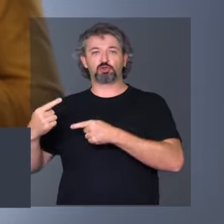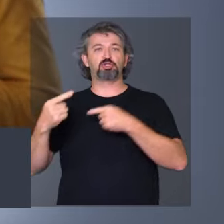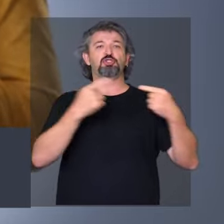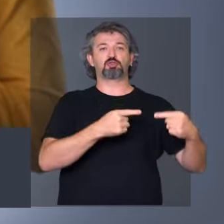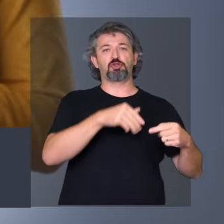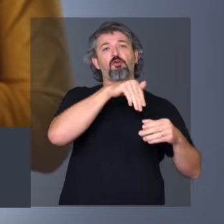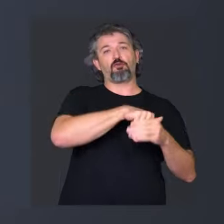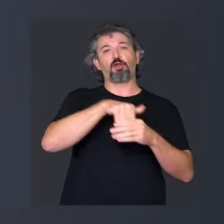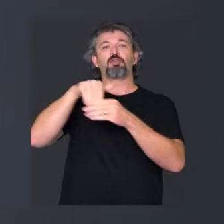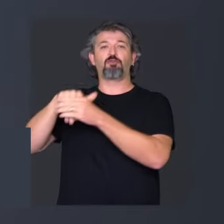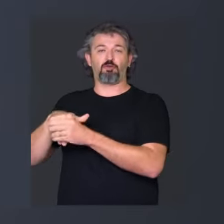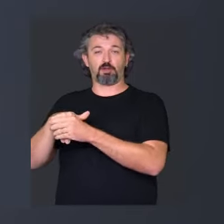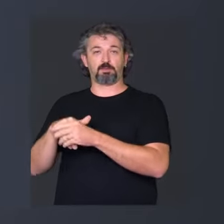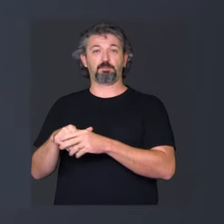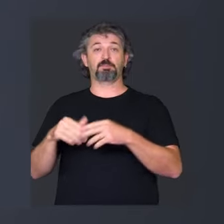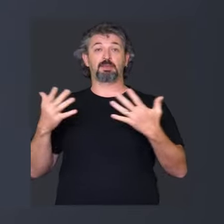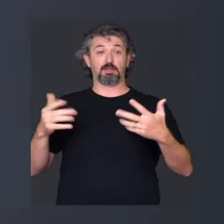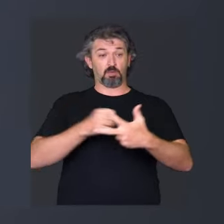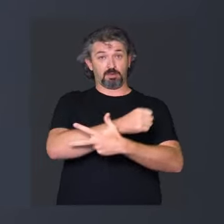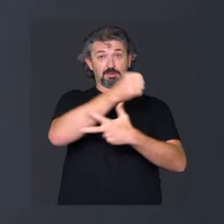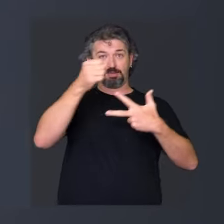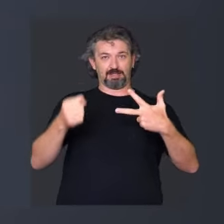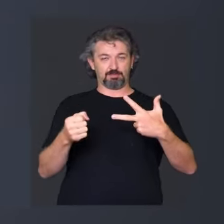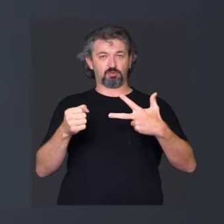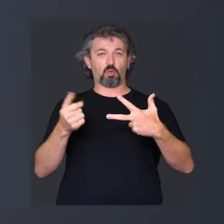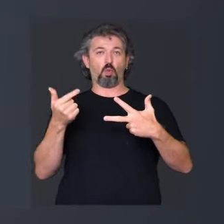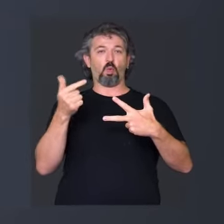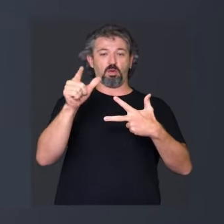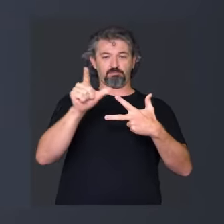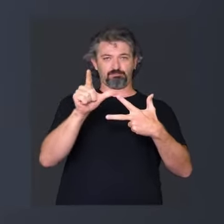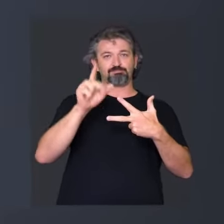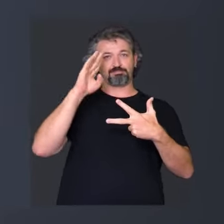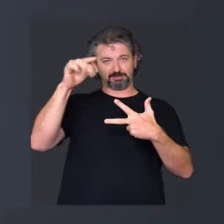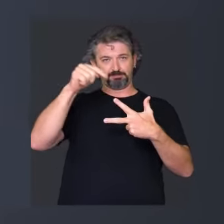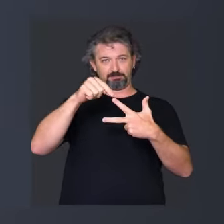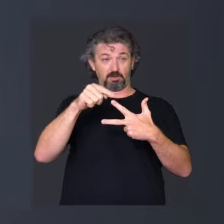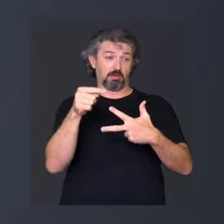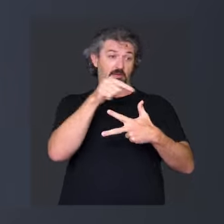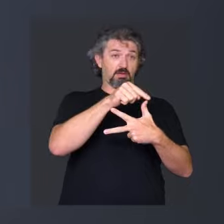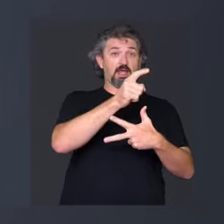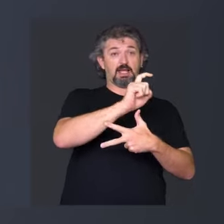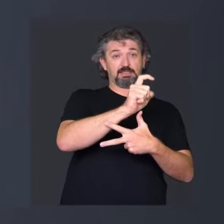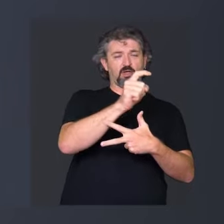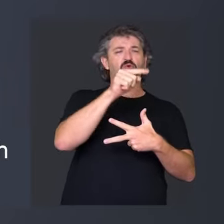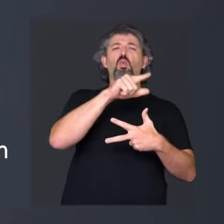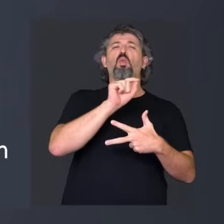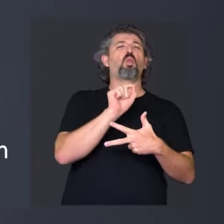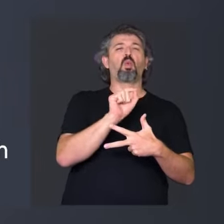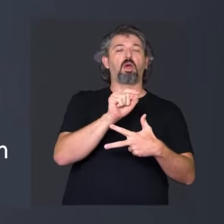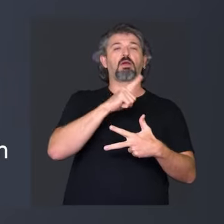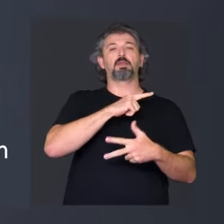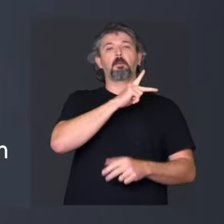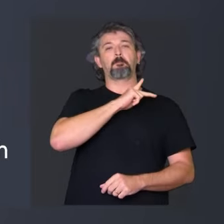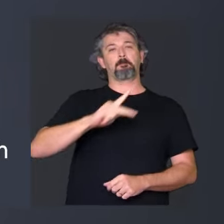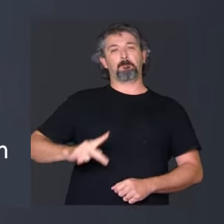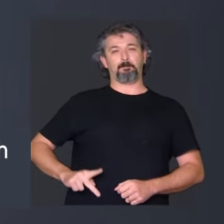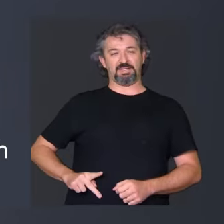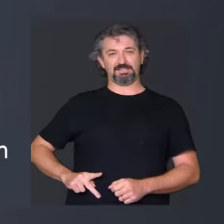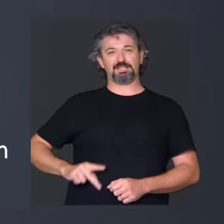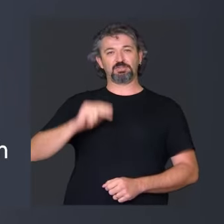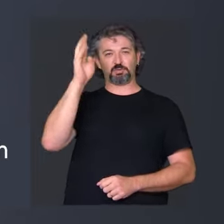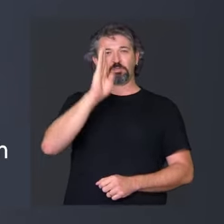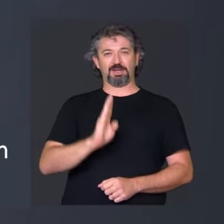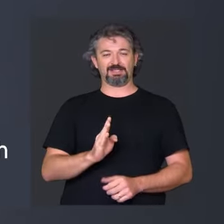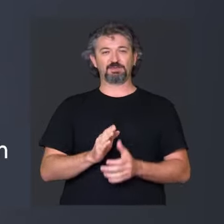nos dois lugares. Os outros poderes da república são o executivo e o judiciário. O poder executivo é